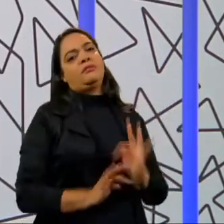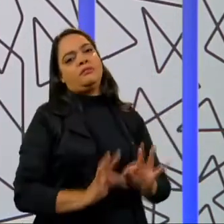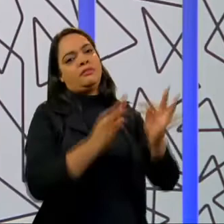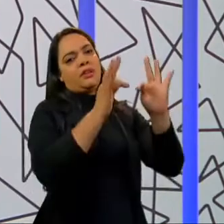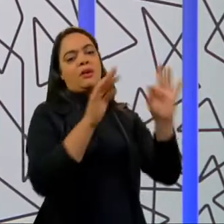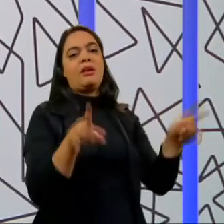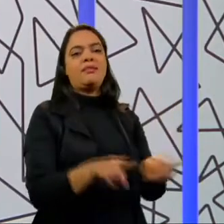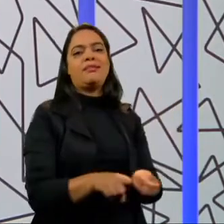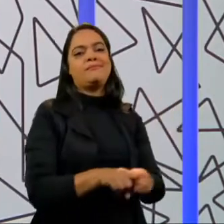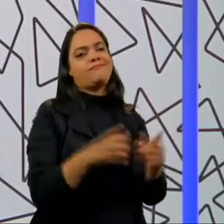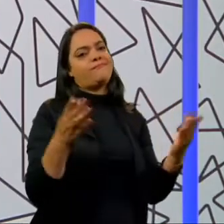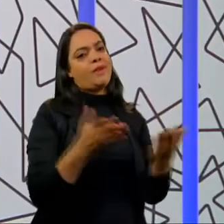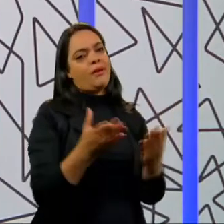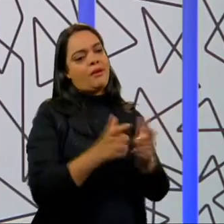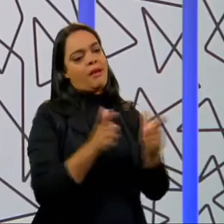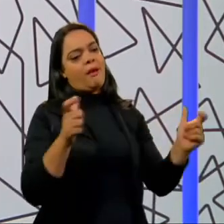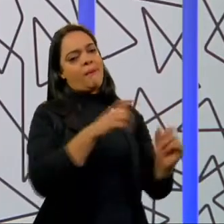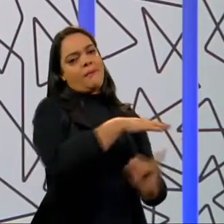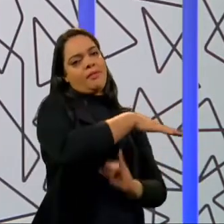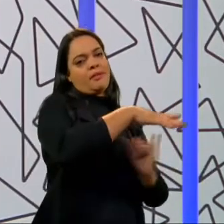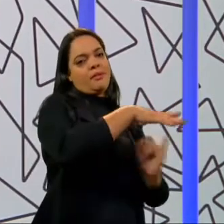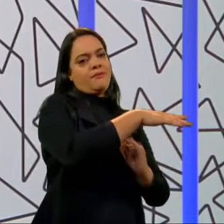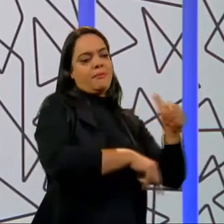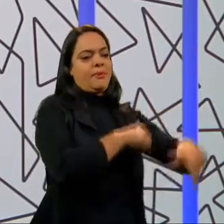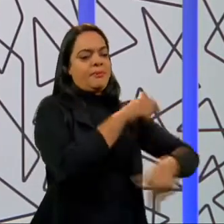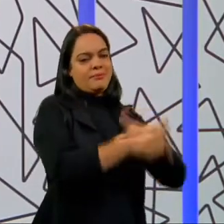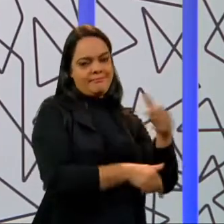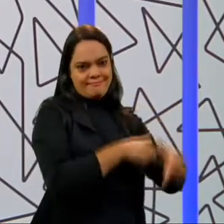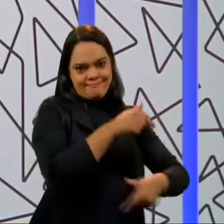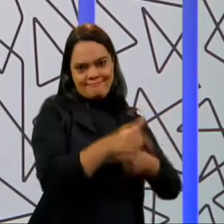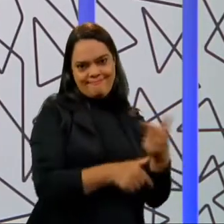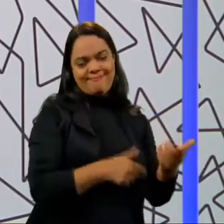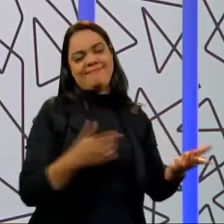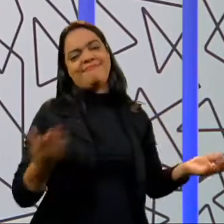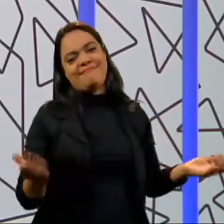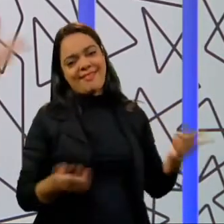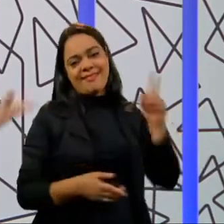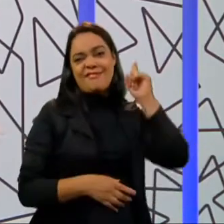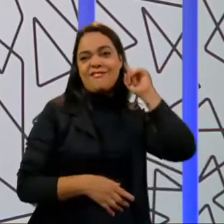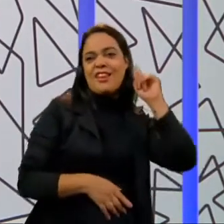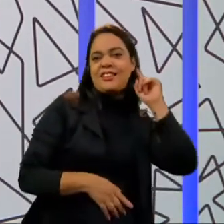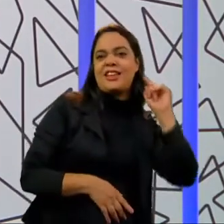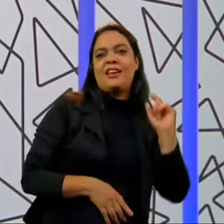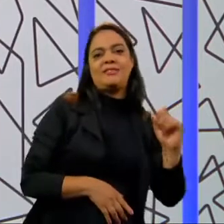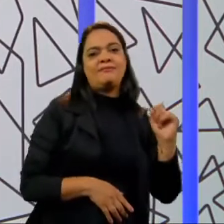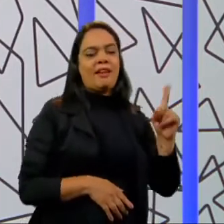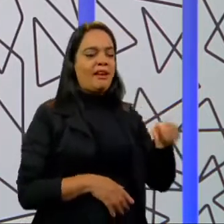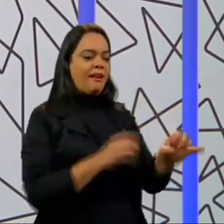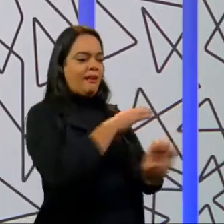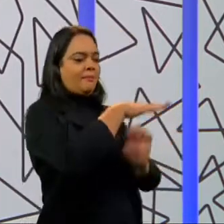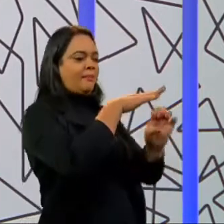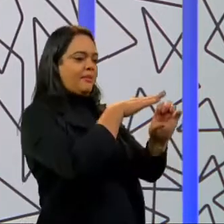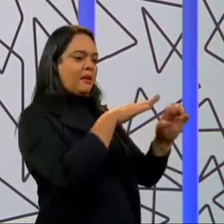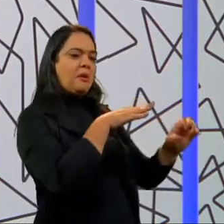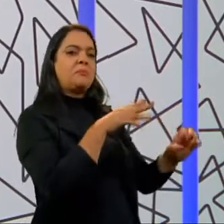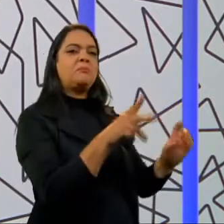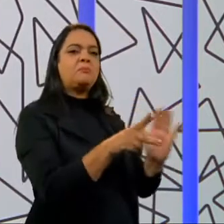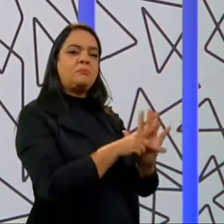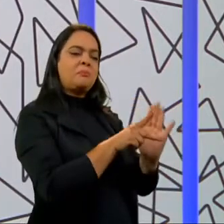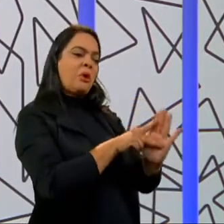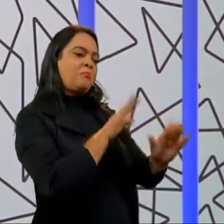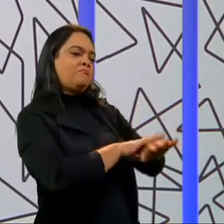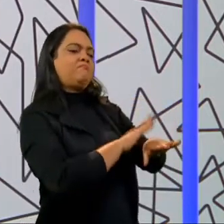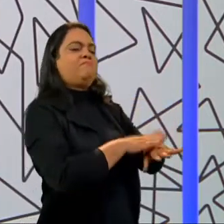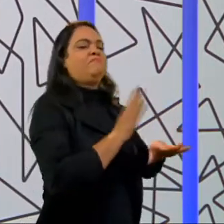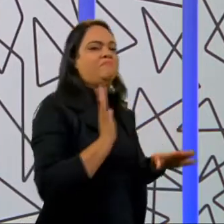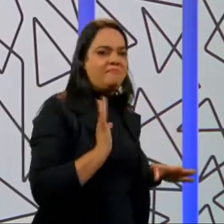permitem um aumento muito grande da informalidade, sobre um disfarce de empresários de si mesmo, que a gente tem ouvido com bastante